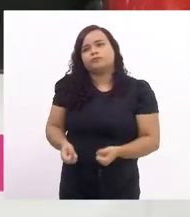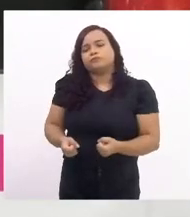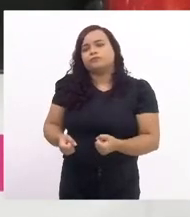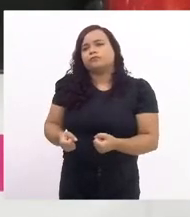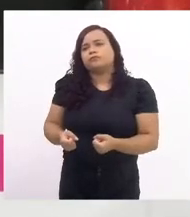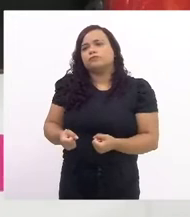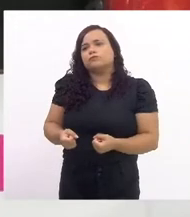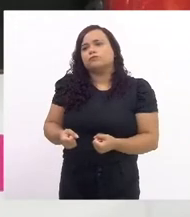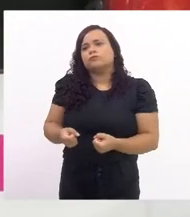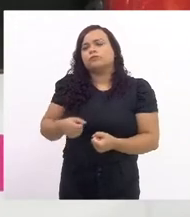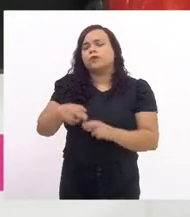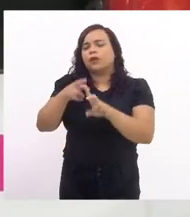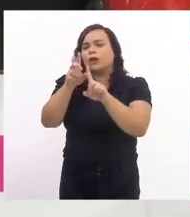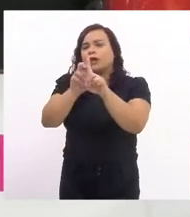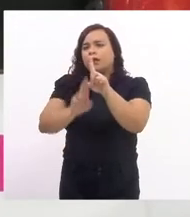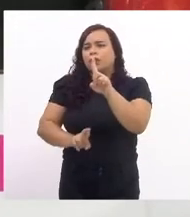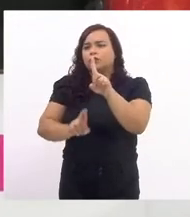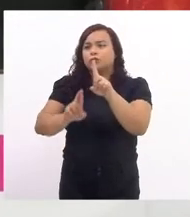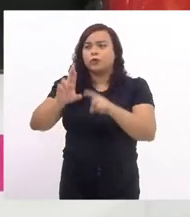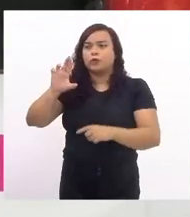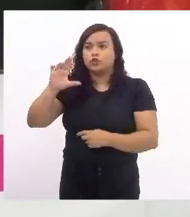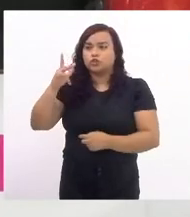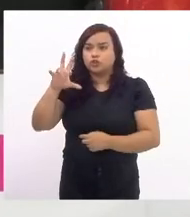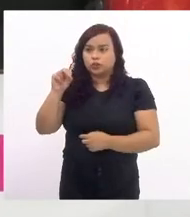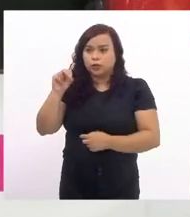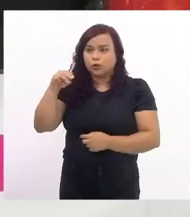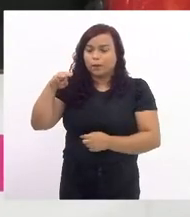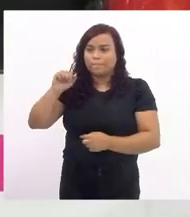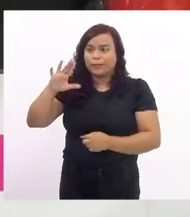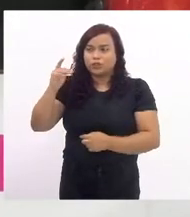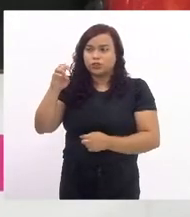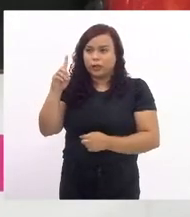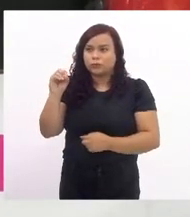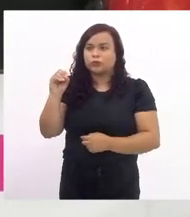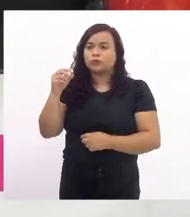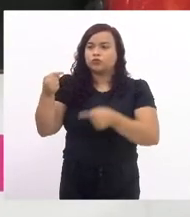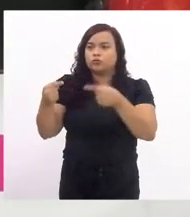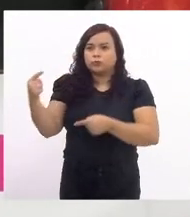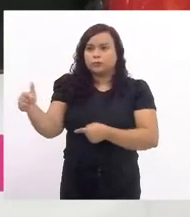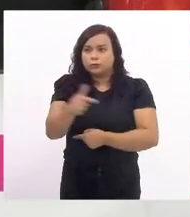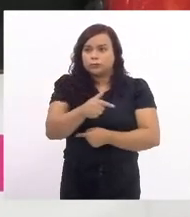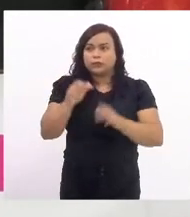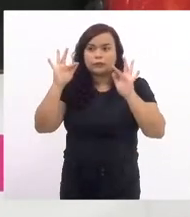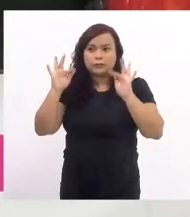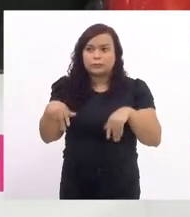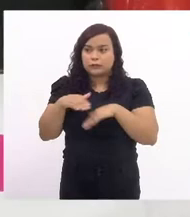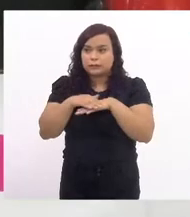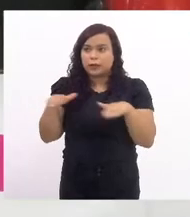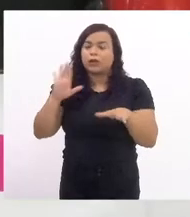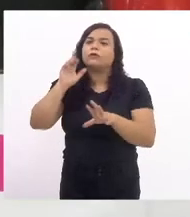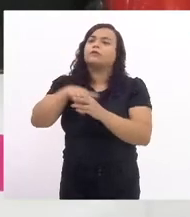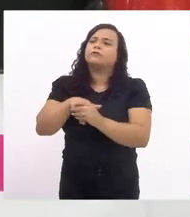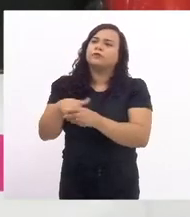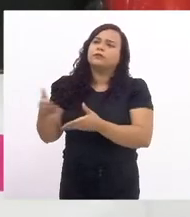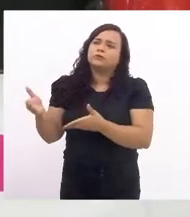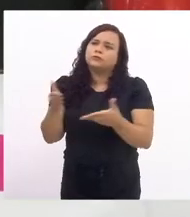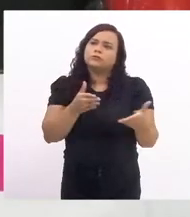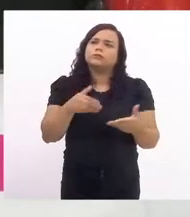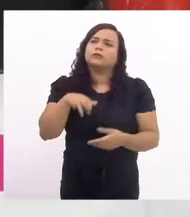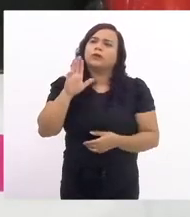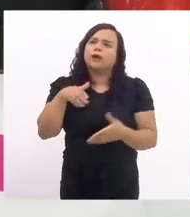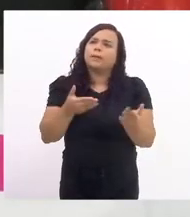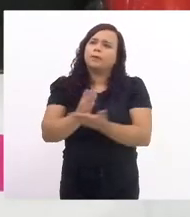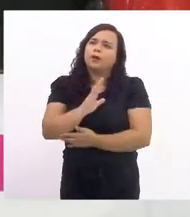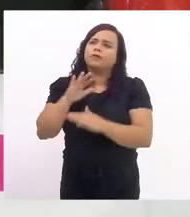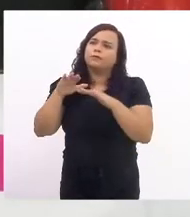Relatou, deputado Chico Machado. Em discussão, não havendo o que queira discutir, encerrada a discussão, em votação, senhores que aprovam e